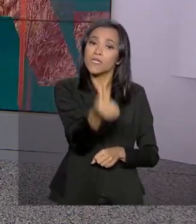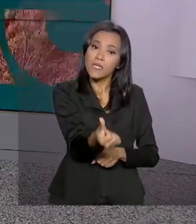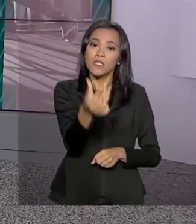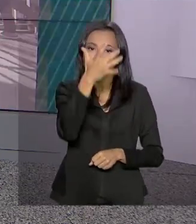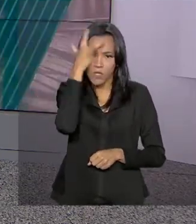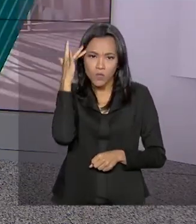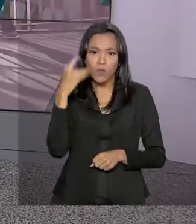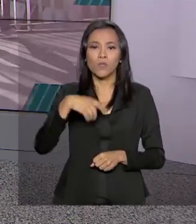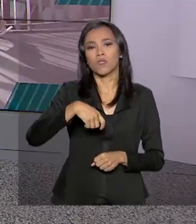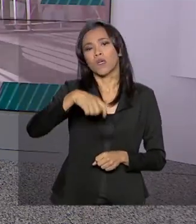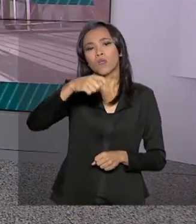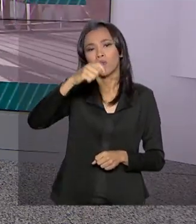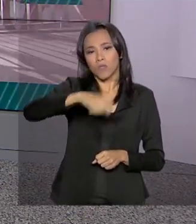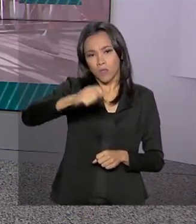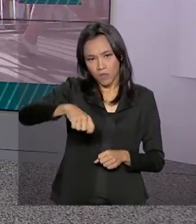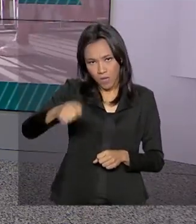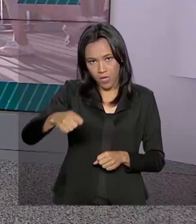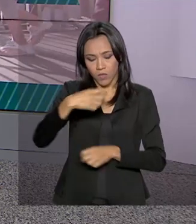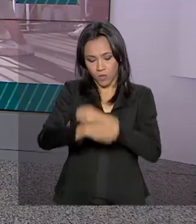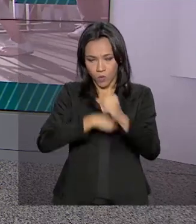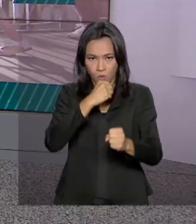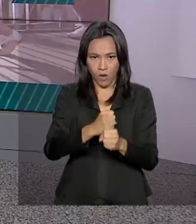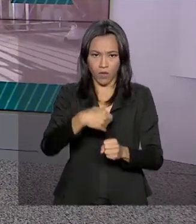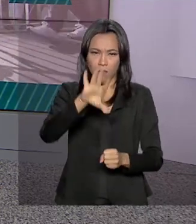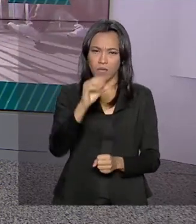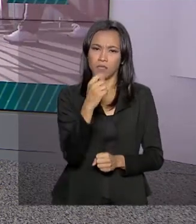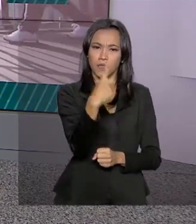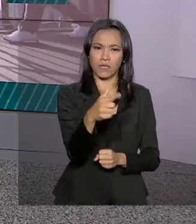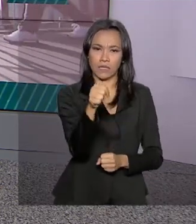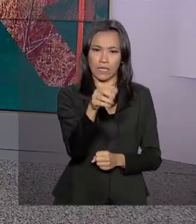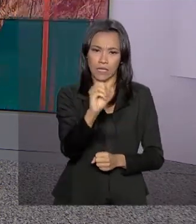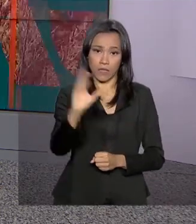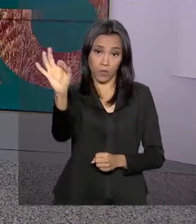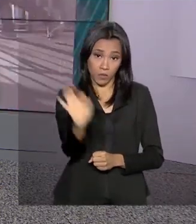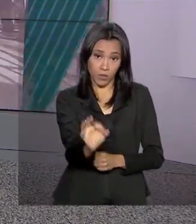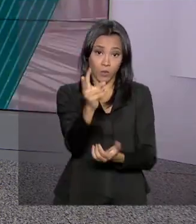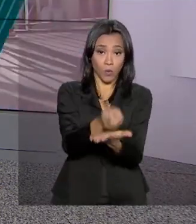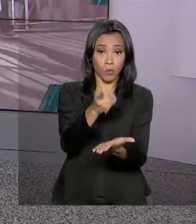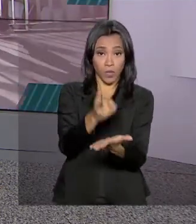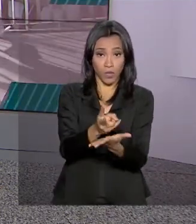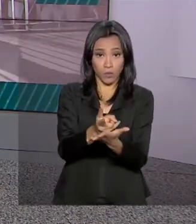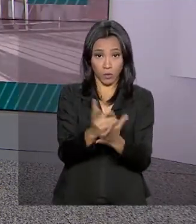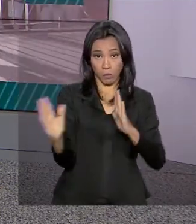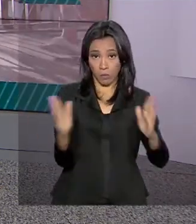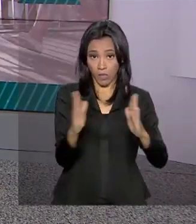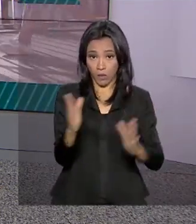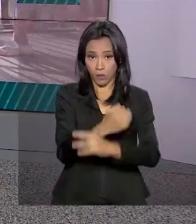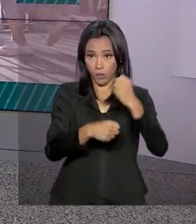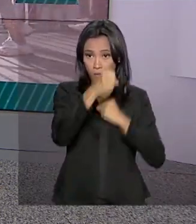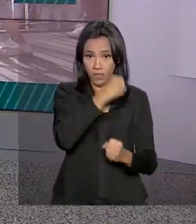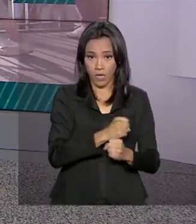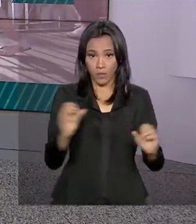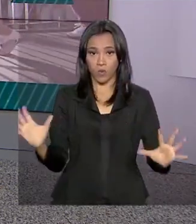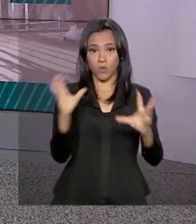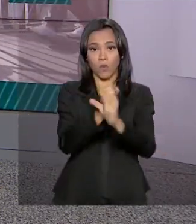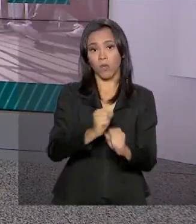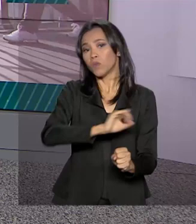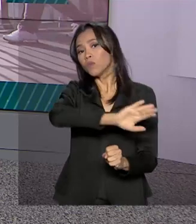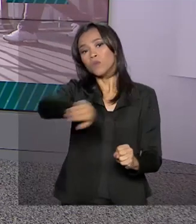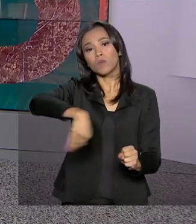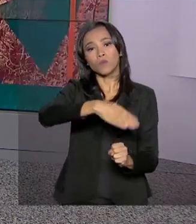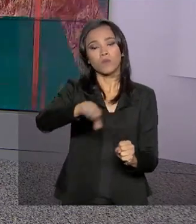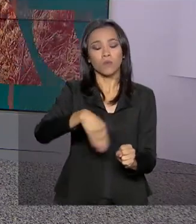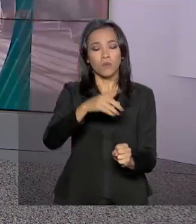ano. Isso equivale a um aumento maior que 170% em relação ao mesmo período do ano passado. O número total de casos foi maior